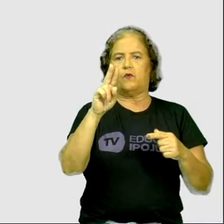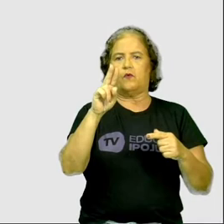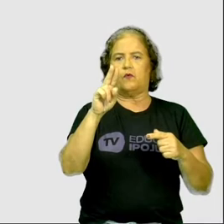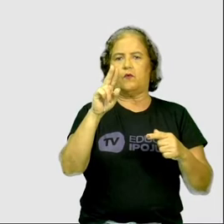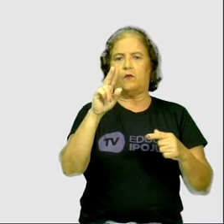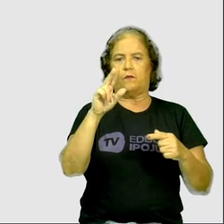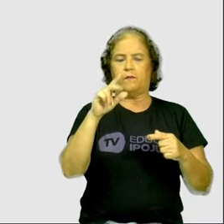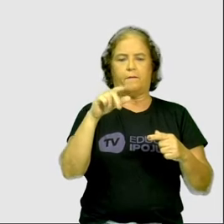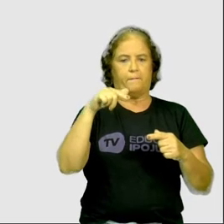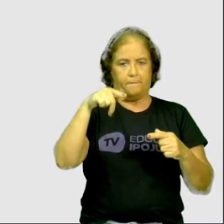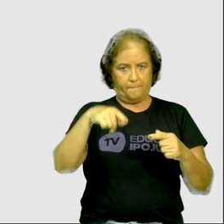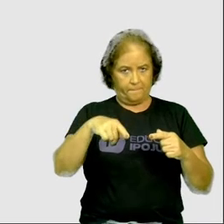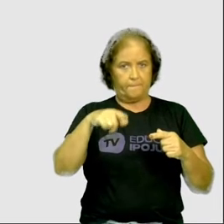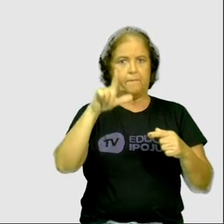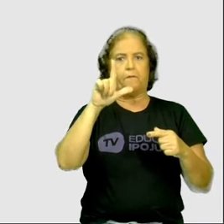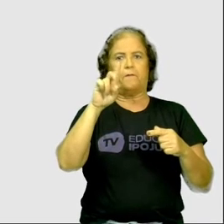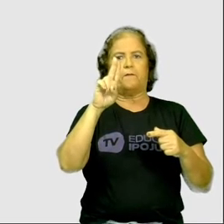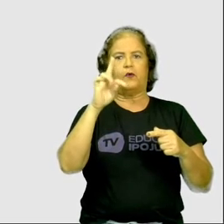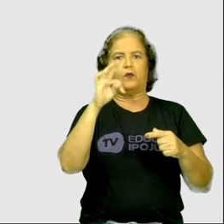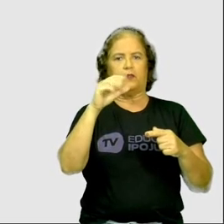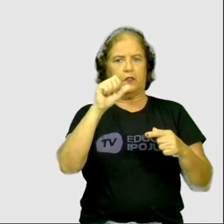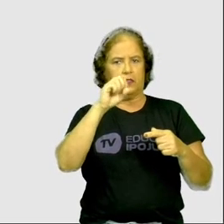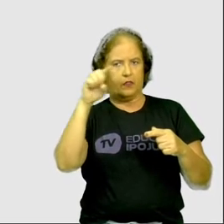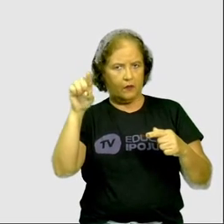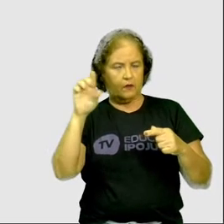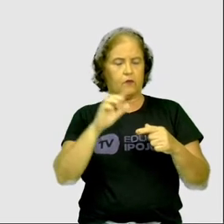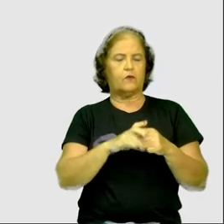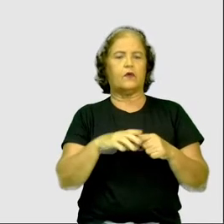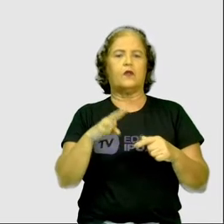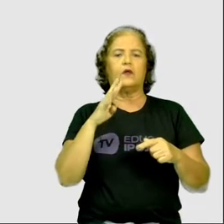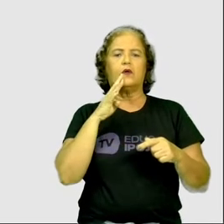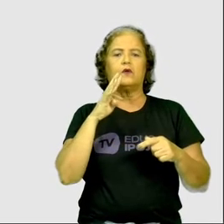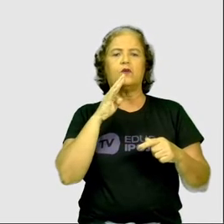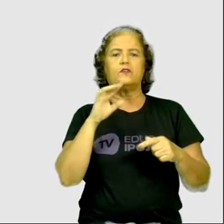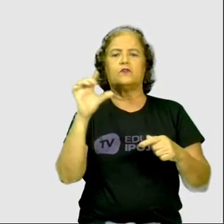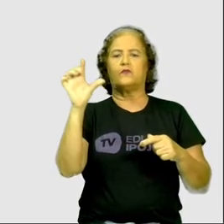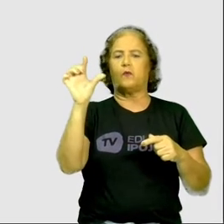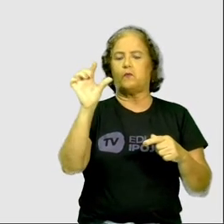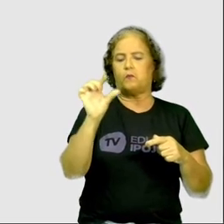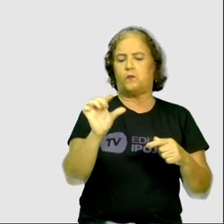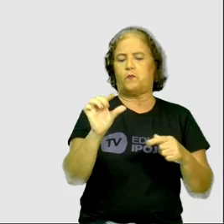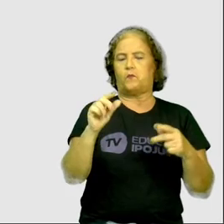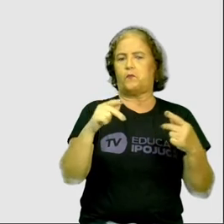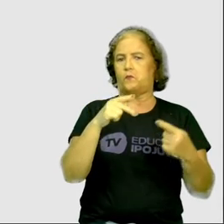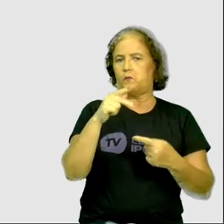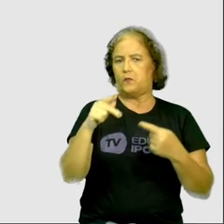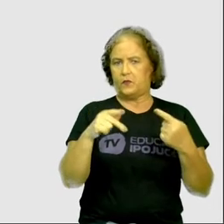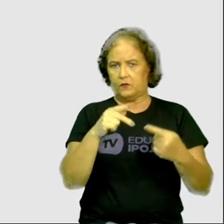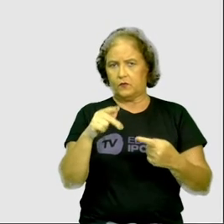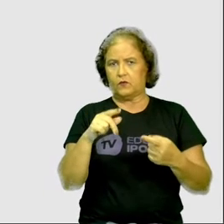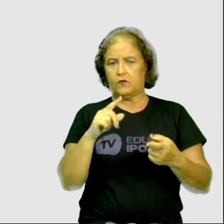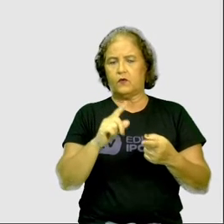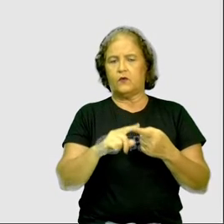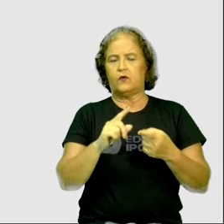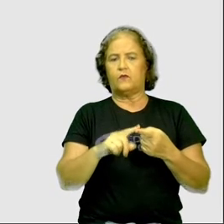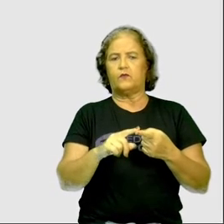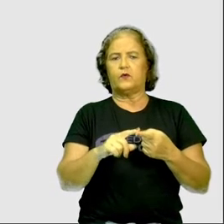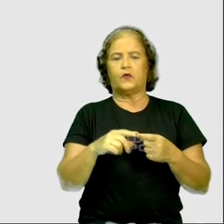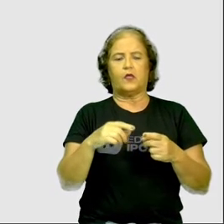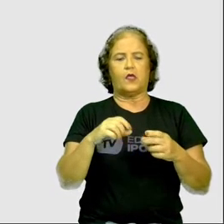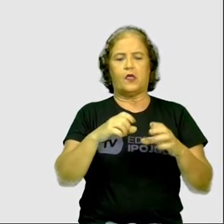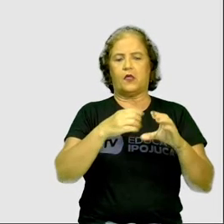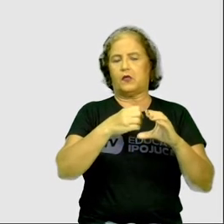era considerado um planeta. Só que nos estudos mais recentes, identificou-se que ele não tinha algumas características.